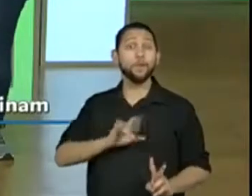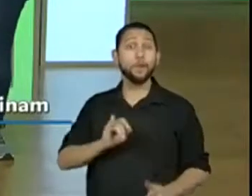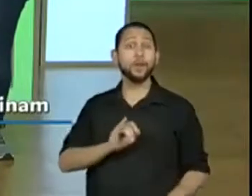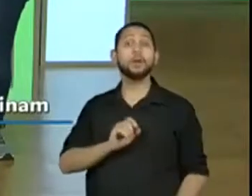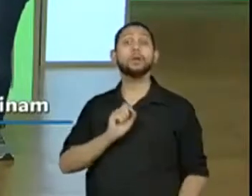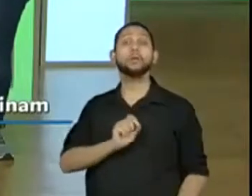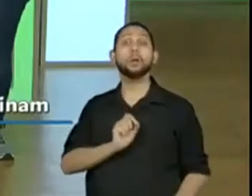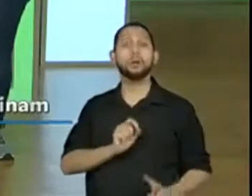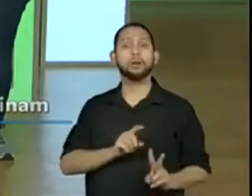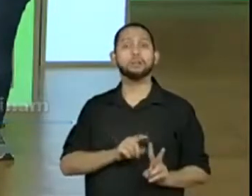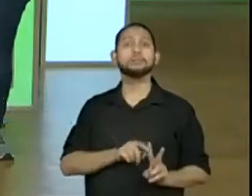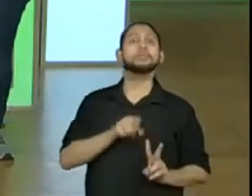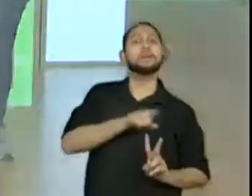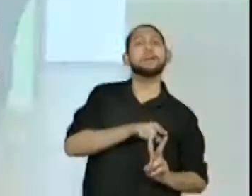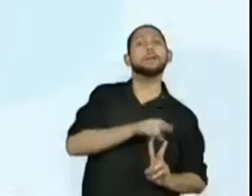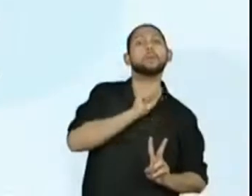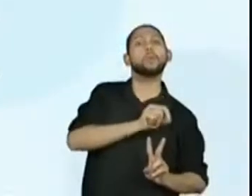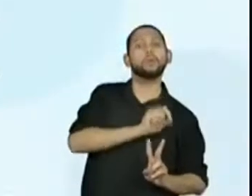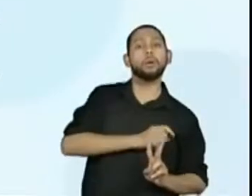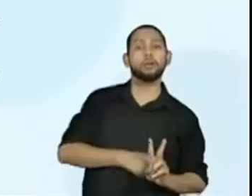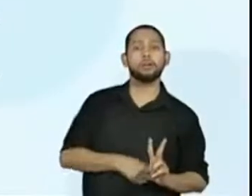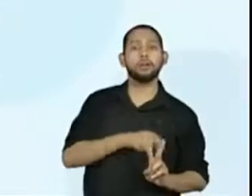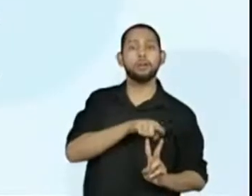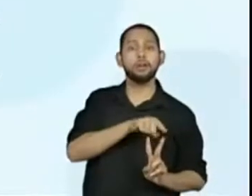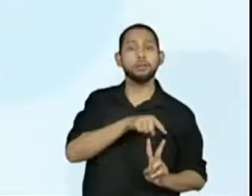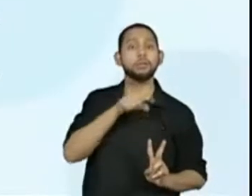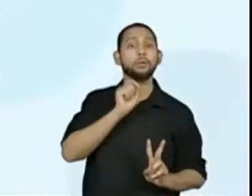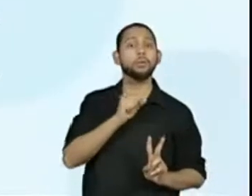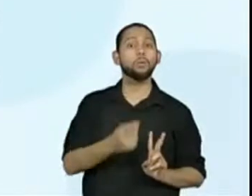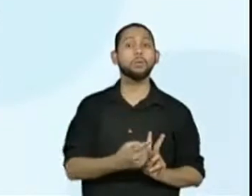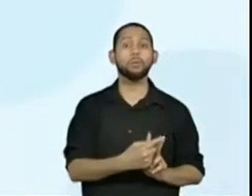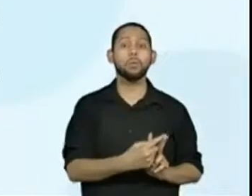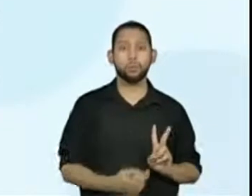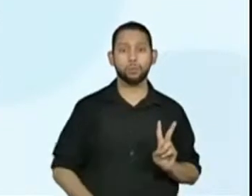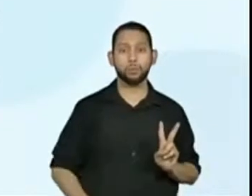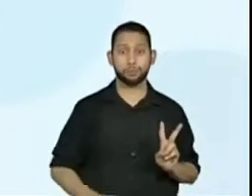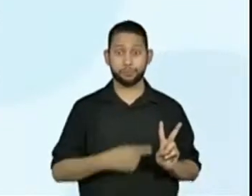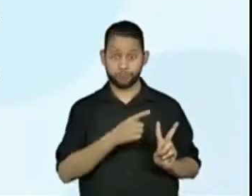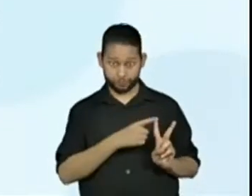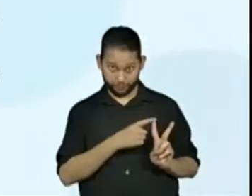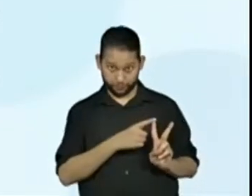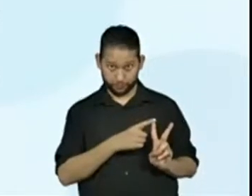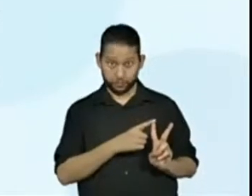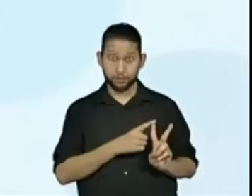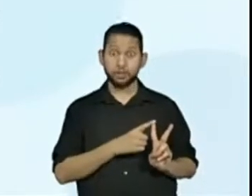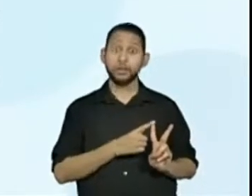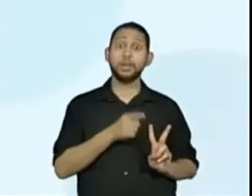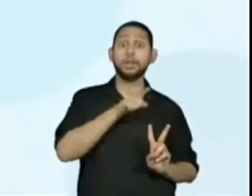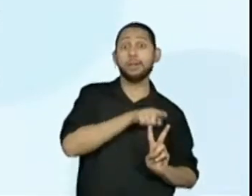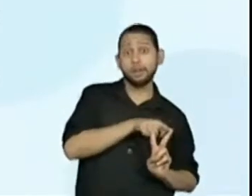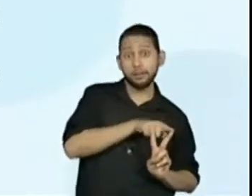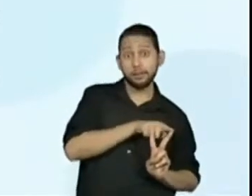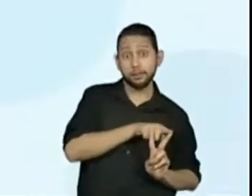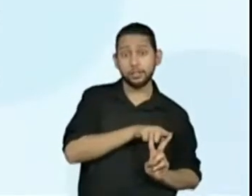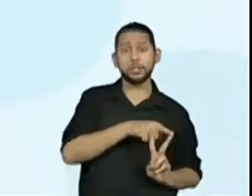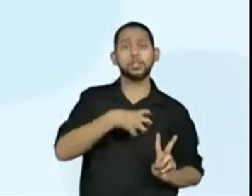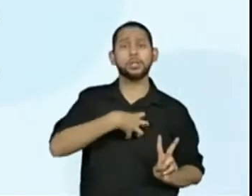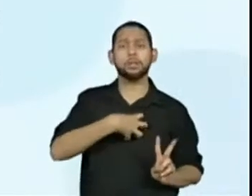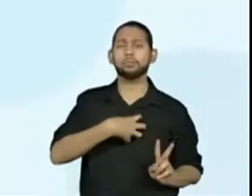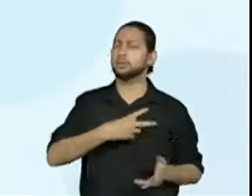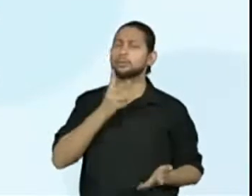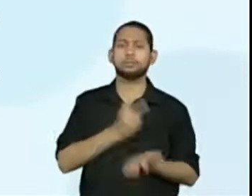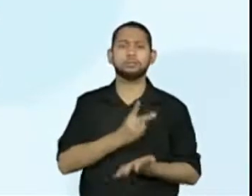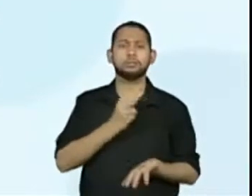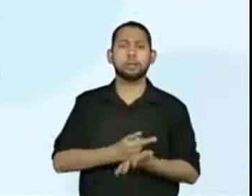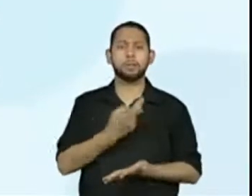O segundo traz aí no texto, né, professora? Uma característica aí, ó. O outro que gostava da verdade. Então, uma